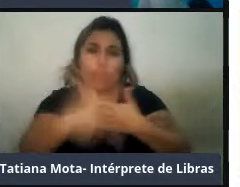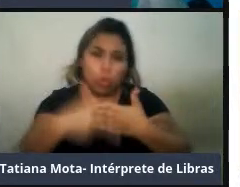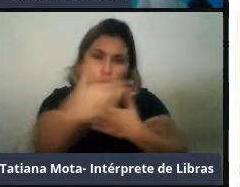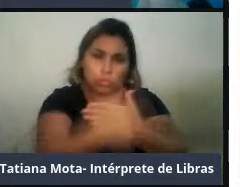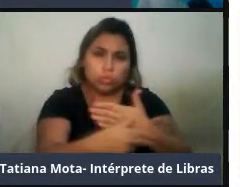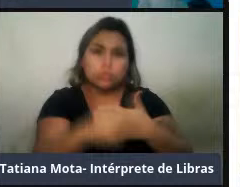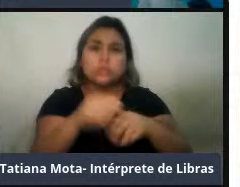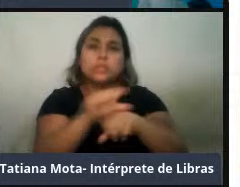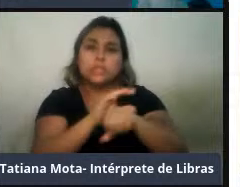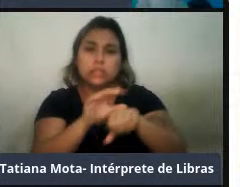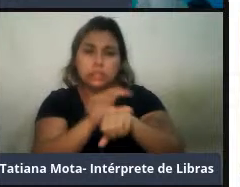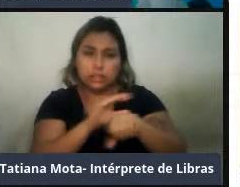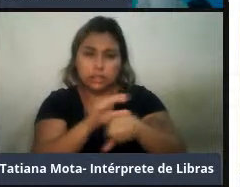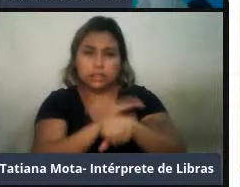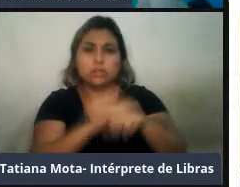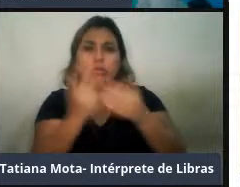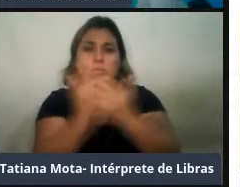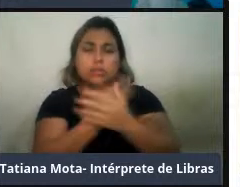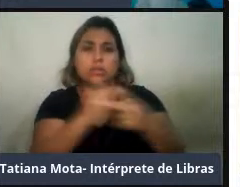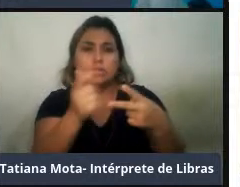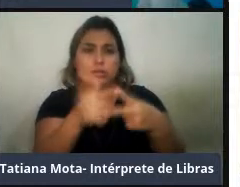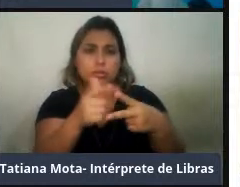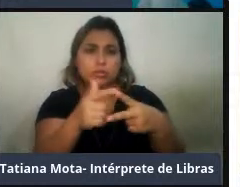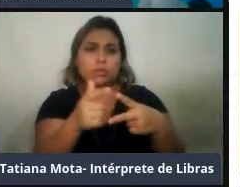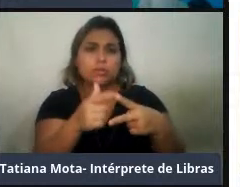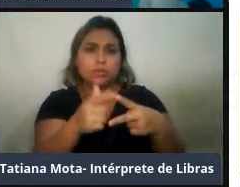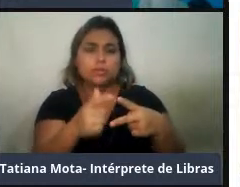até Santa Catarina, no sul do Brasil,